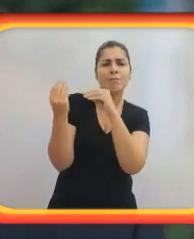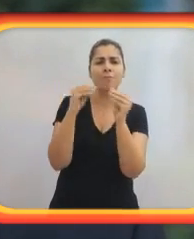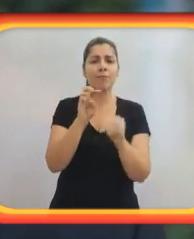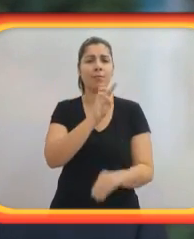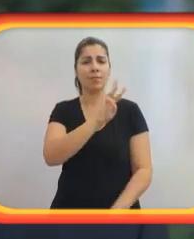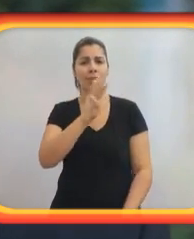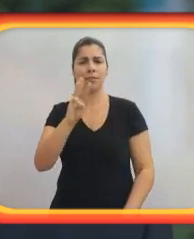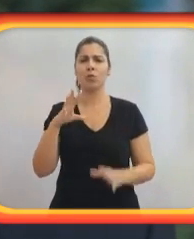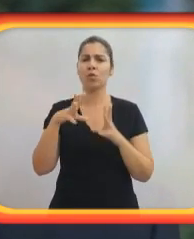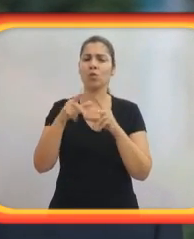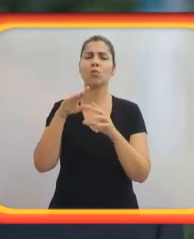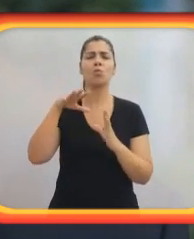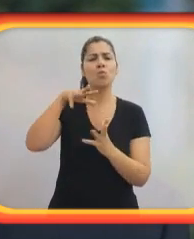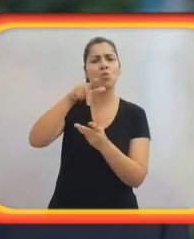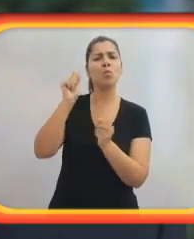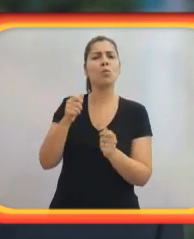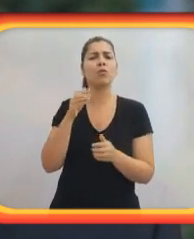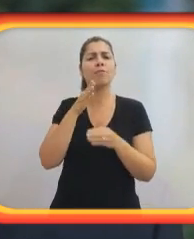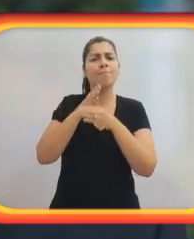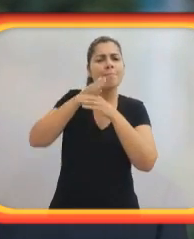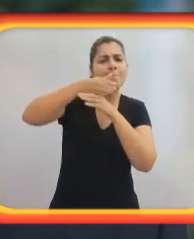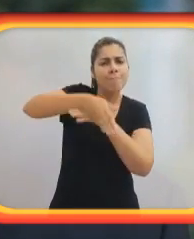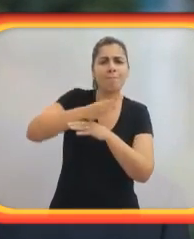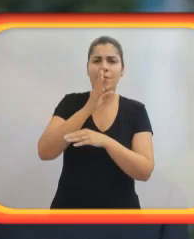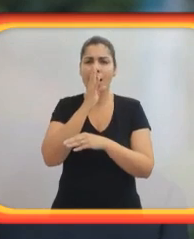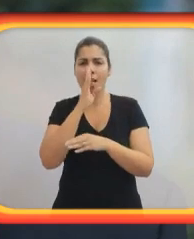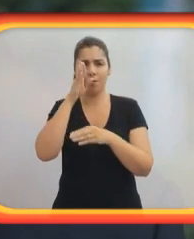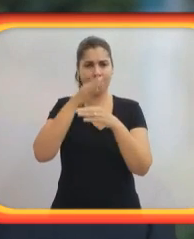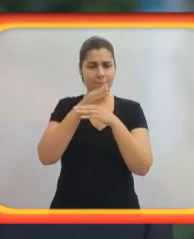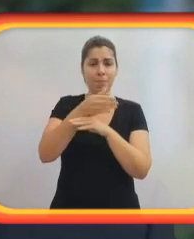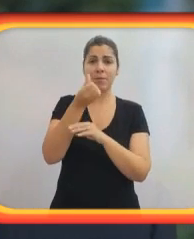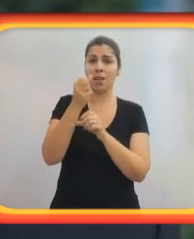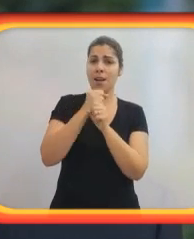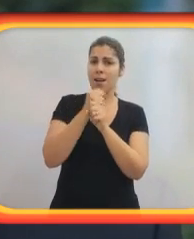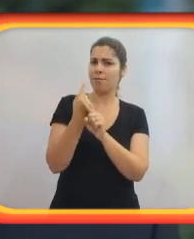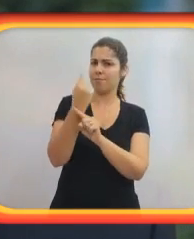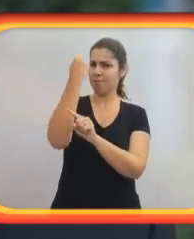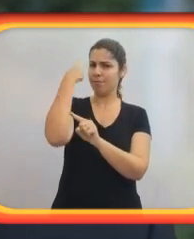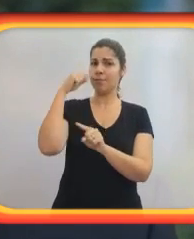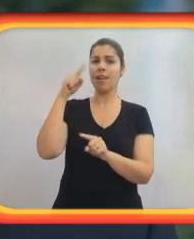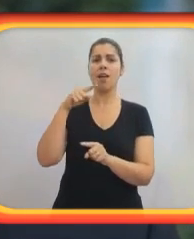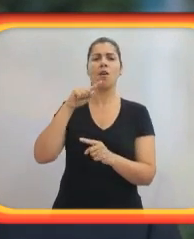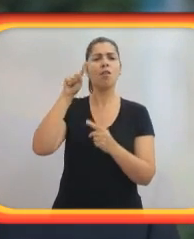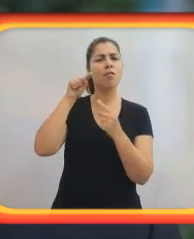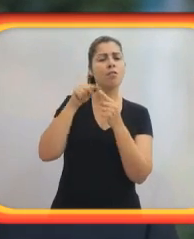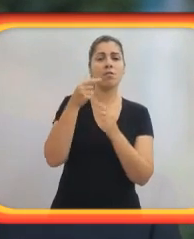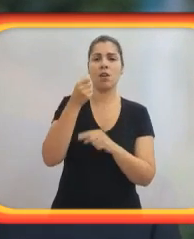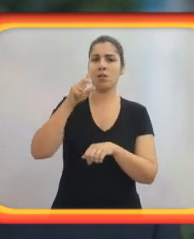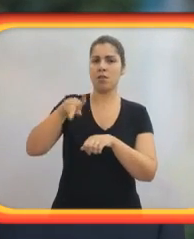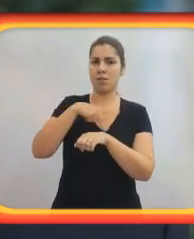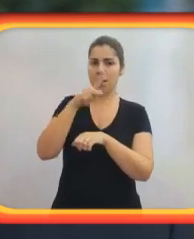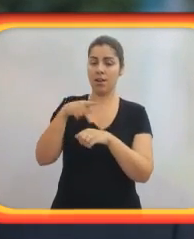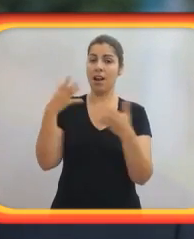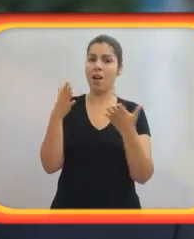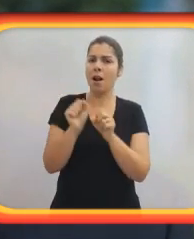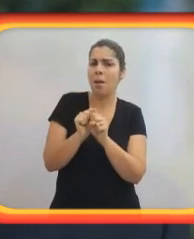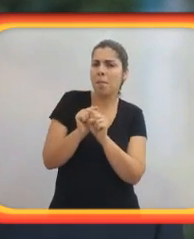Tudo em um só lugar, em uma base de dados, um website para que todo mundo pudesse acessá-lo. Seis